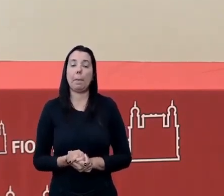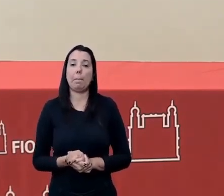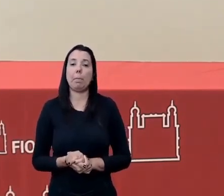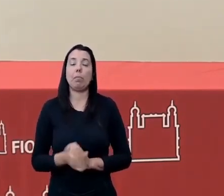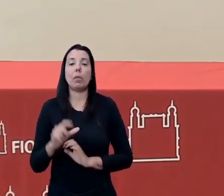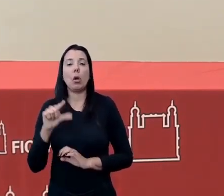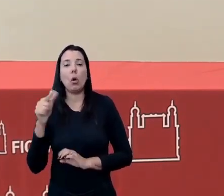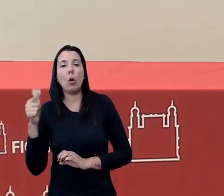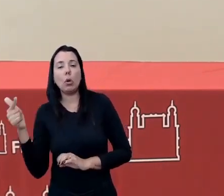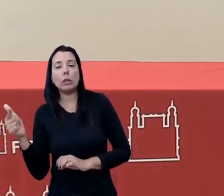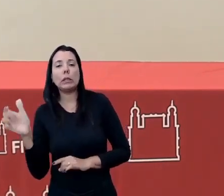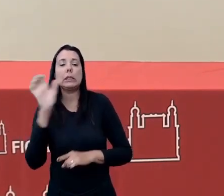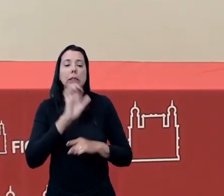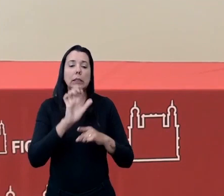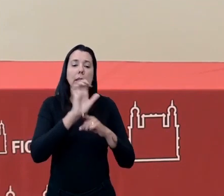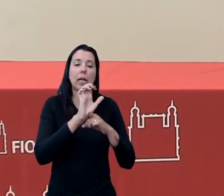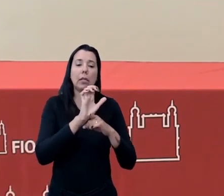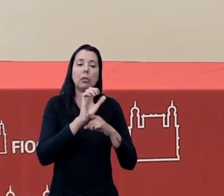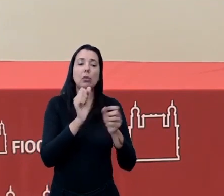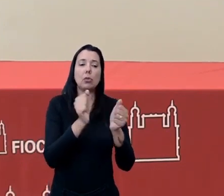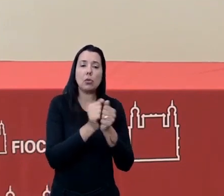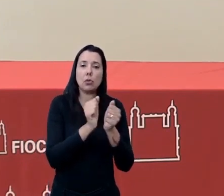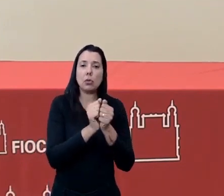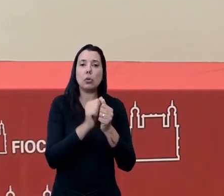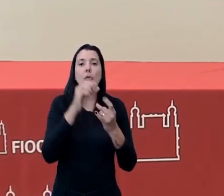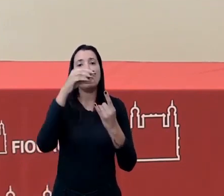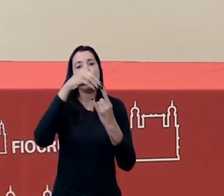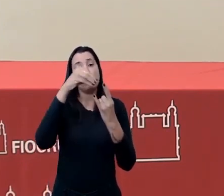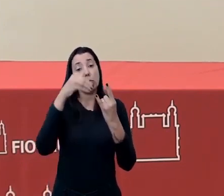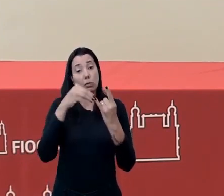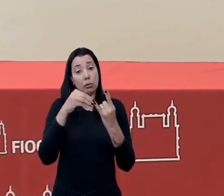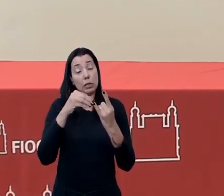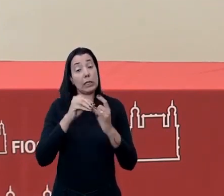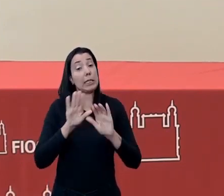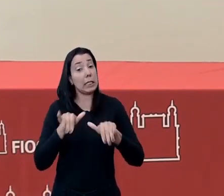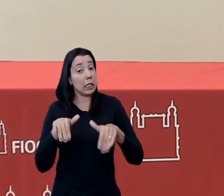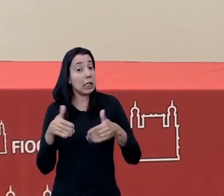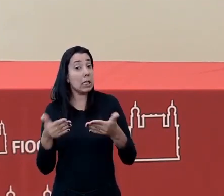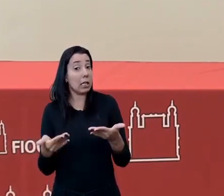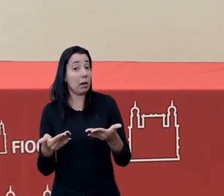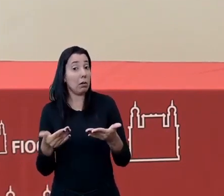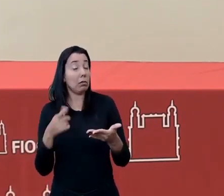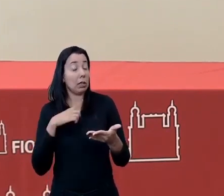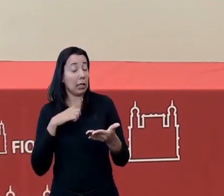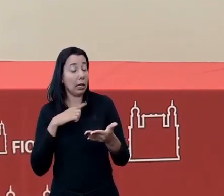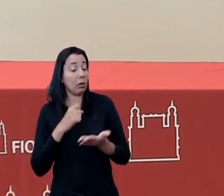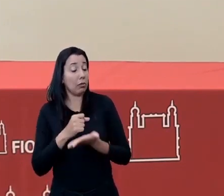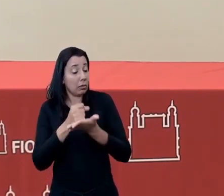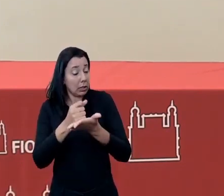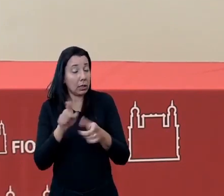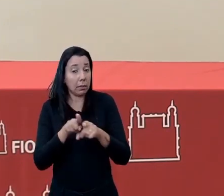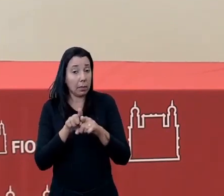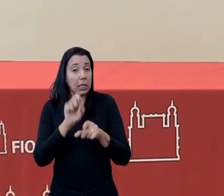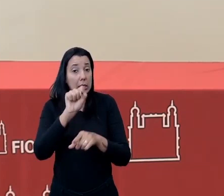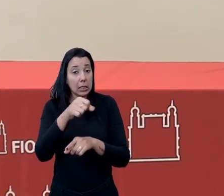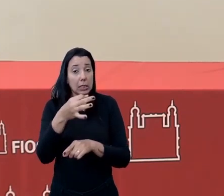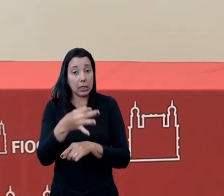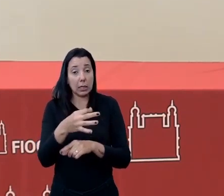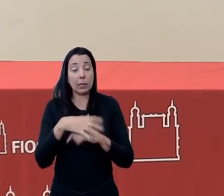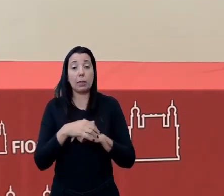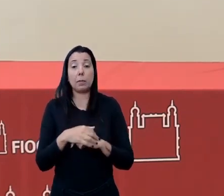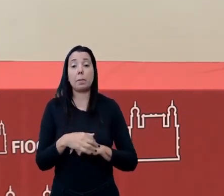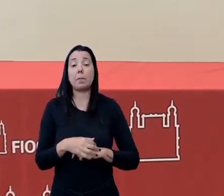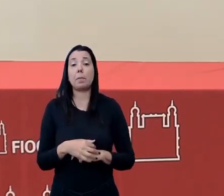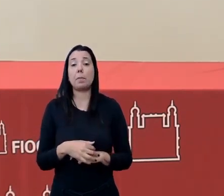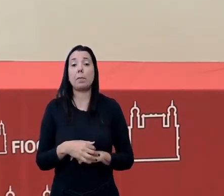em outros estados articulados com outras unidades da Fiocruz. Então, dá esse destaque também, porque provavelmente nós temos,